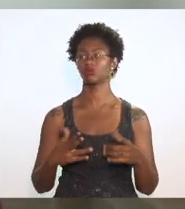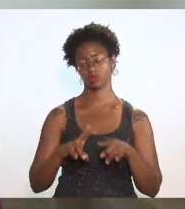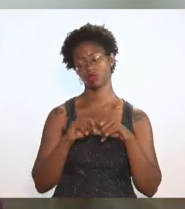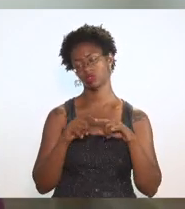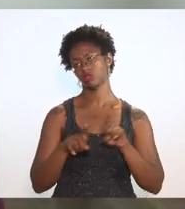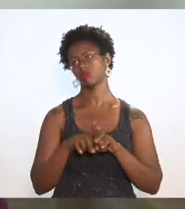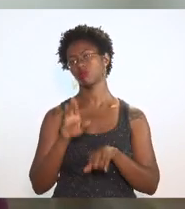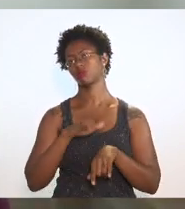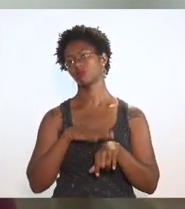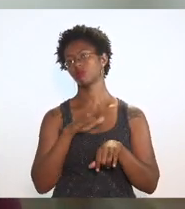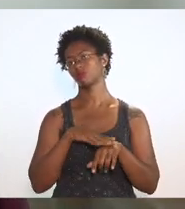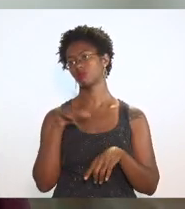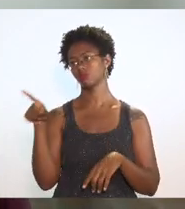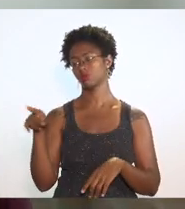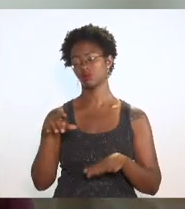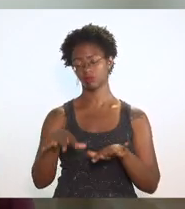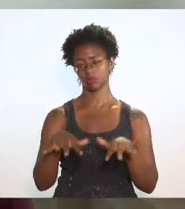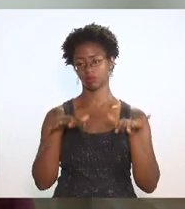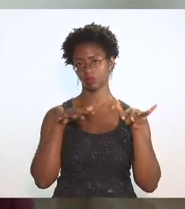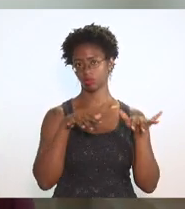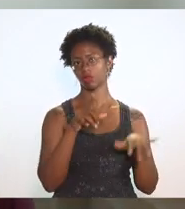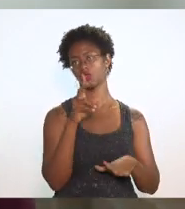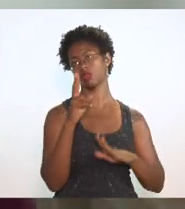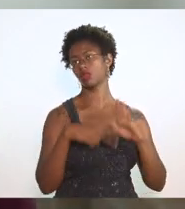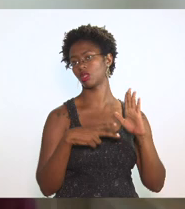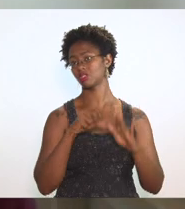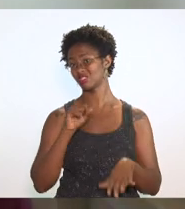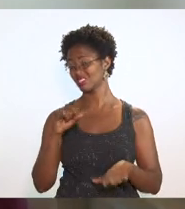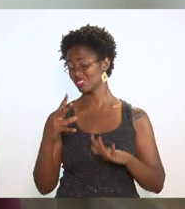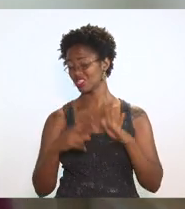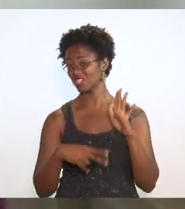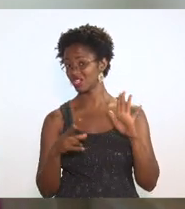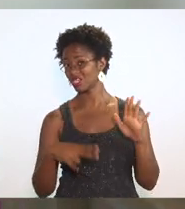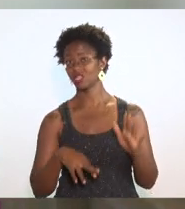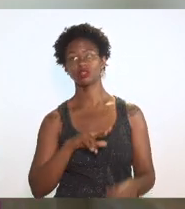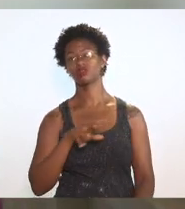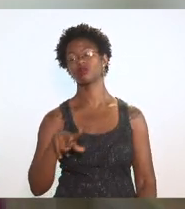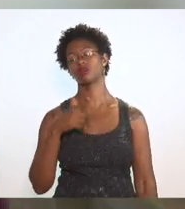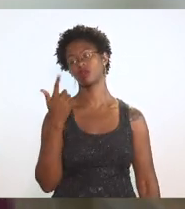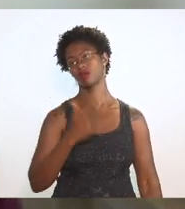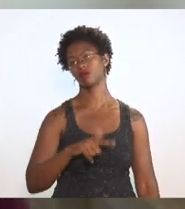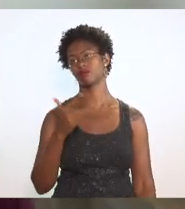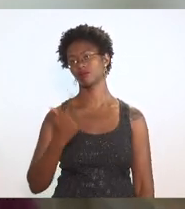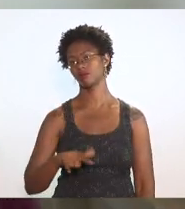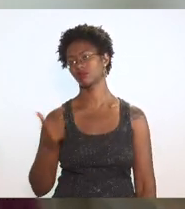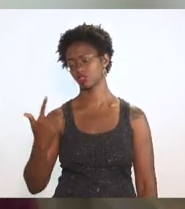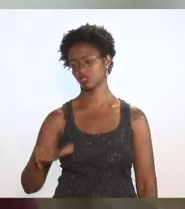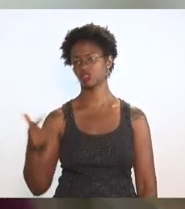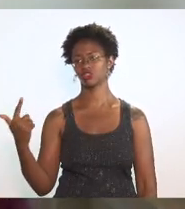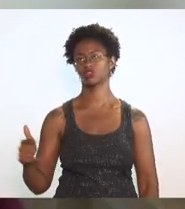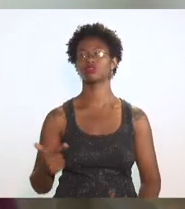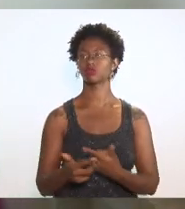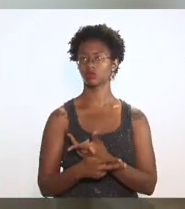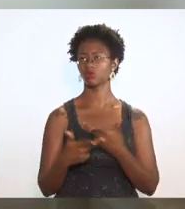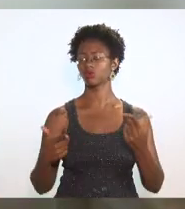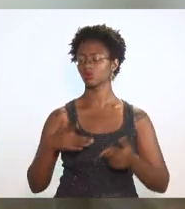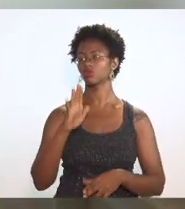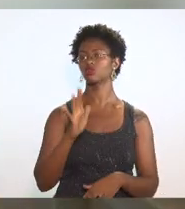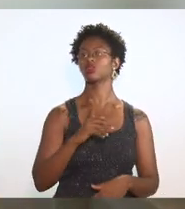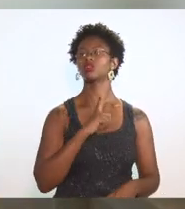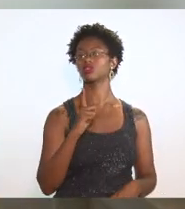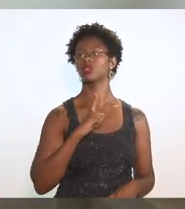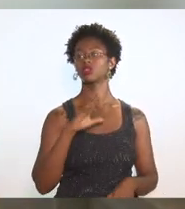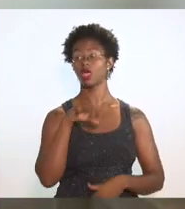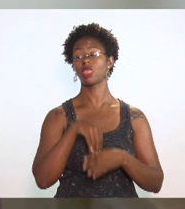que o próprio parlamento desse porque se lesse não ficava repetindo alegorias que já tem na